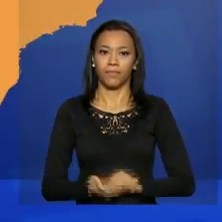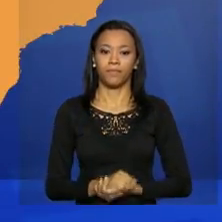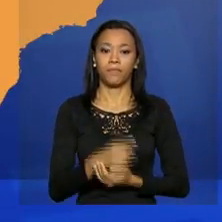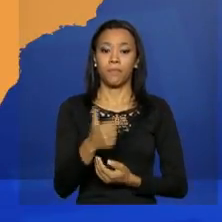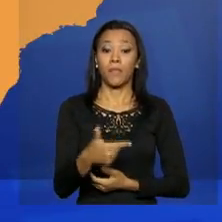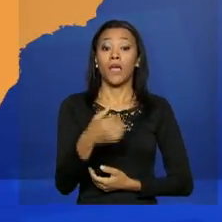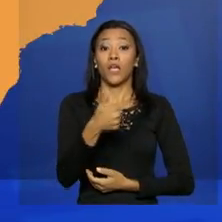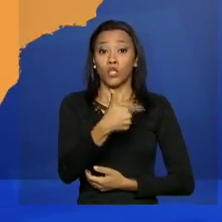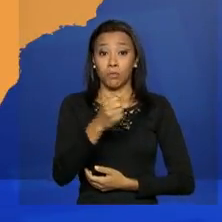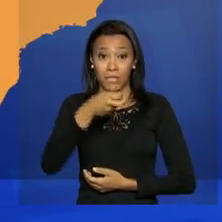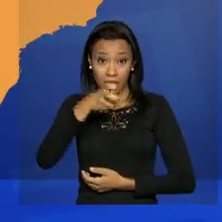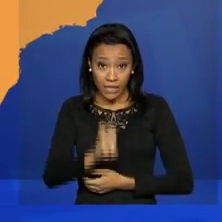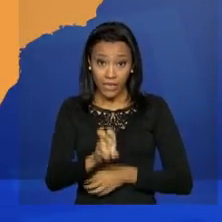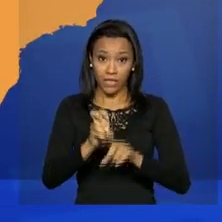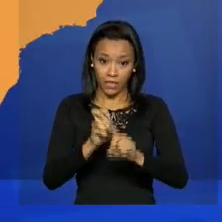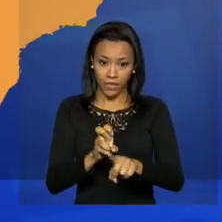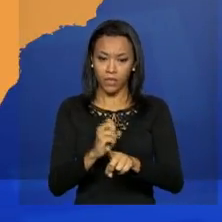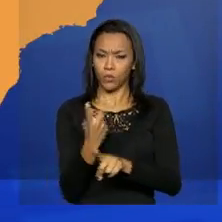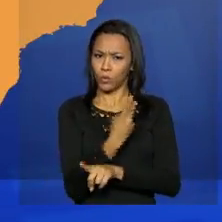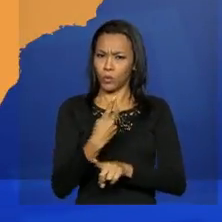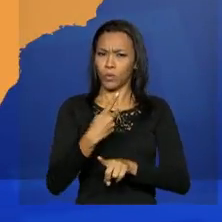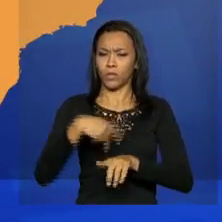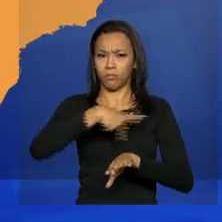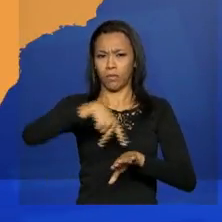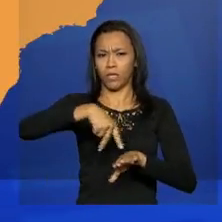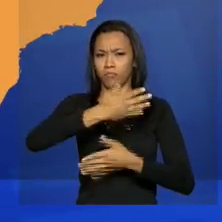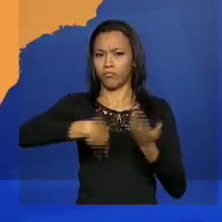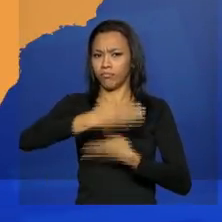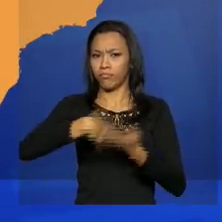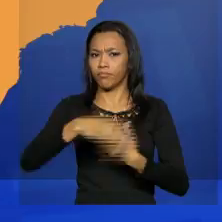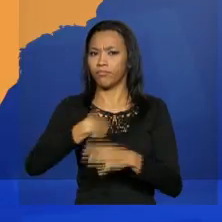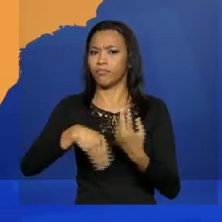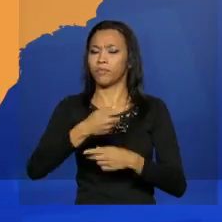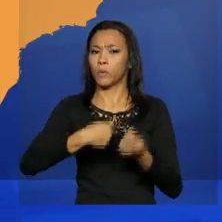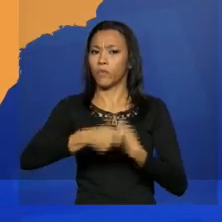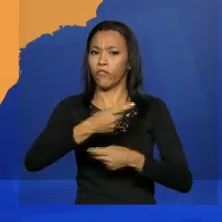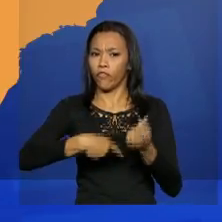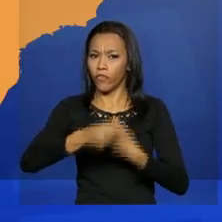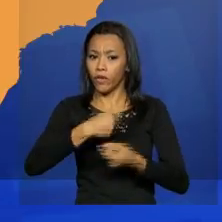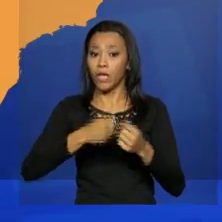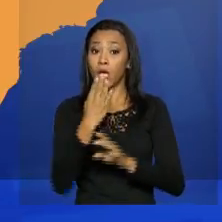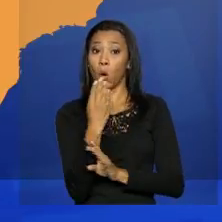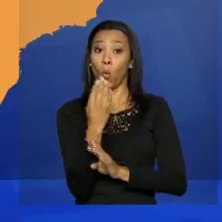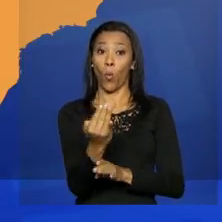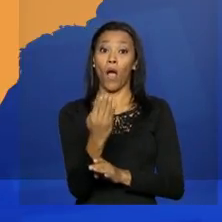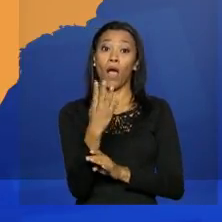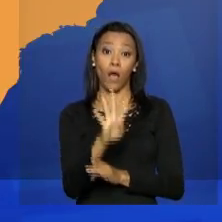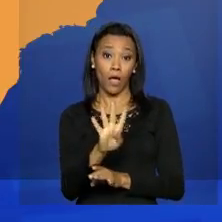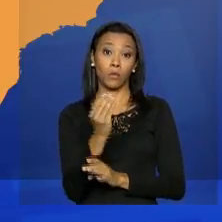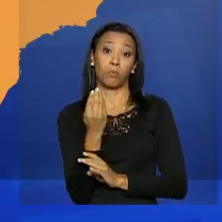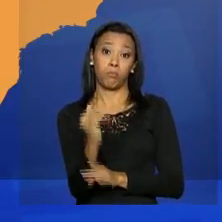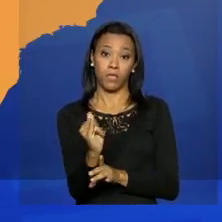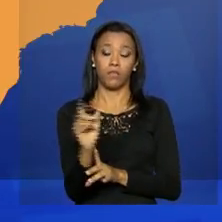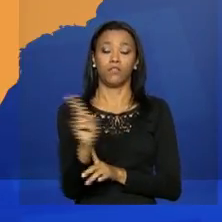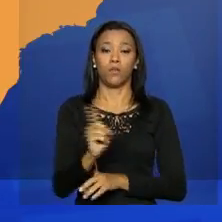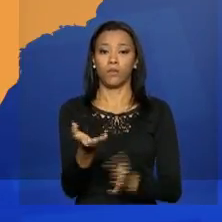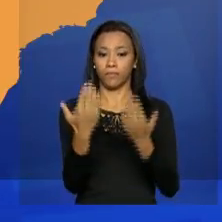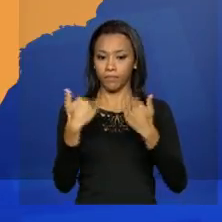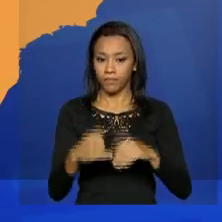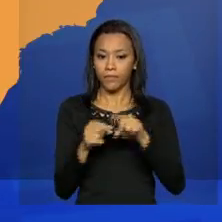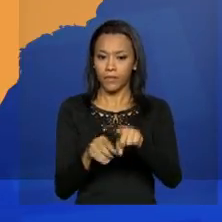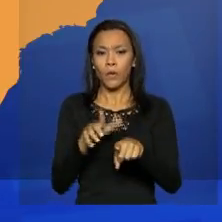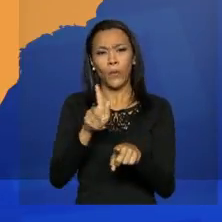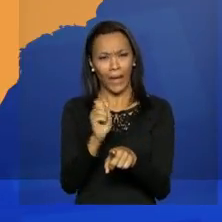2015, a corrente de comércio bilateral alcançou aproximadamente 4 bilhões de dólares. O gás natural